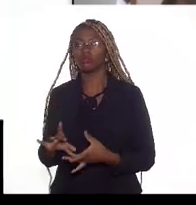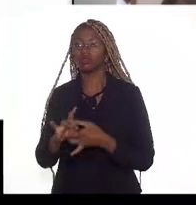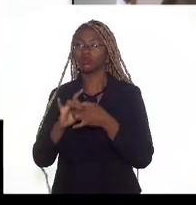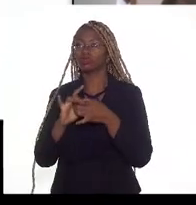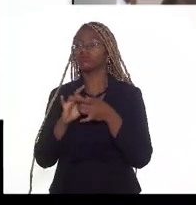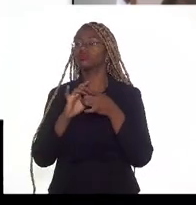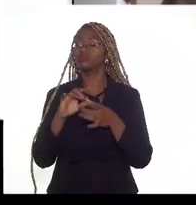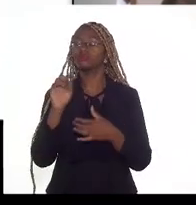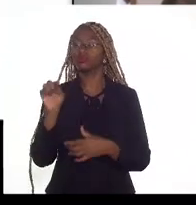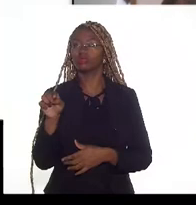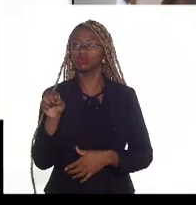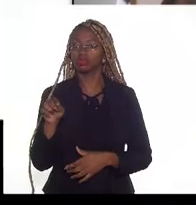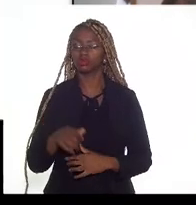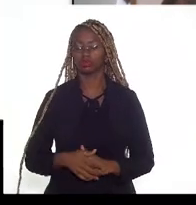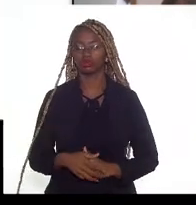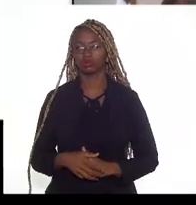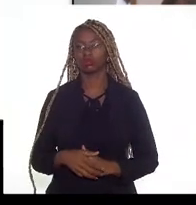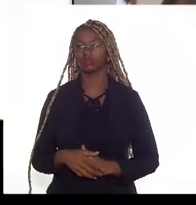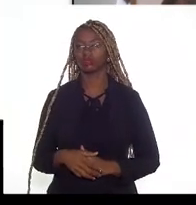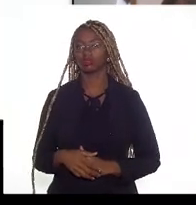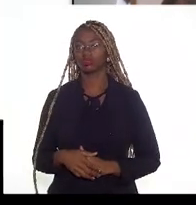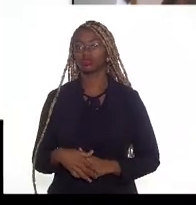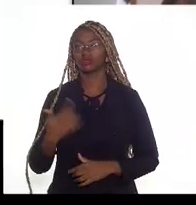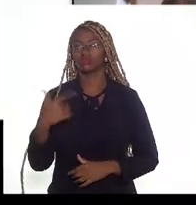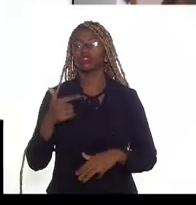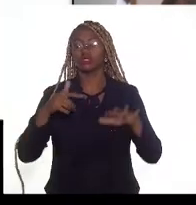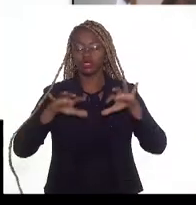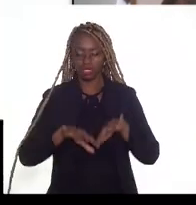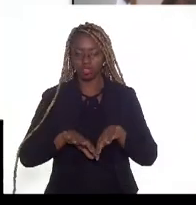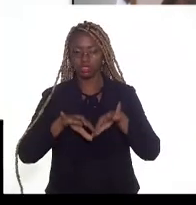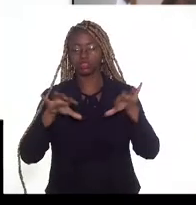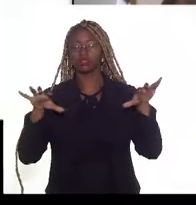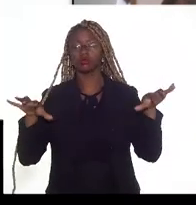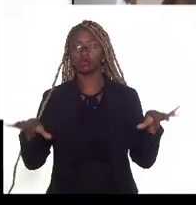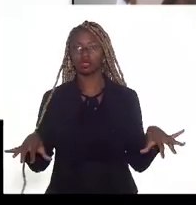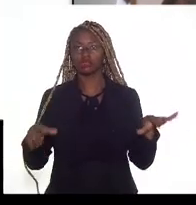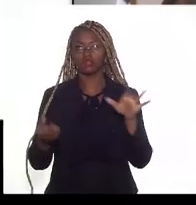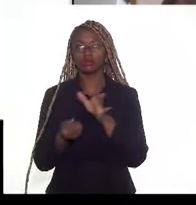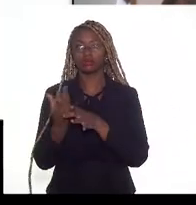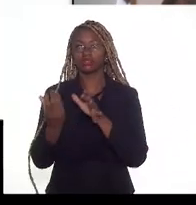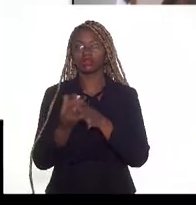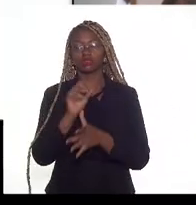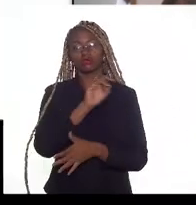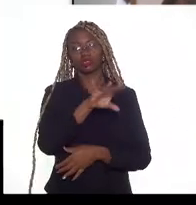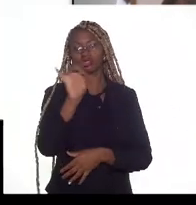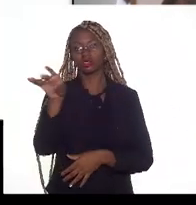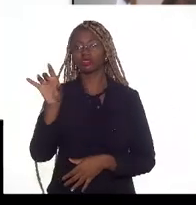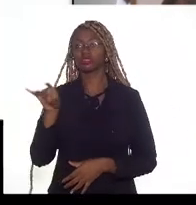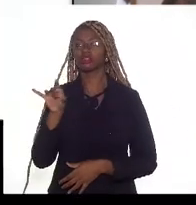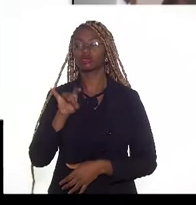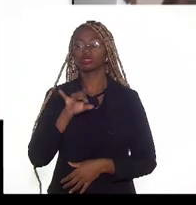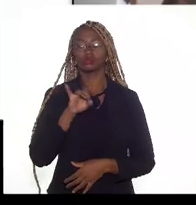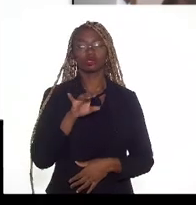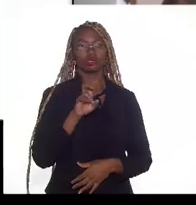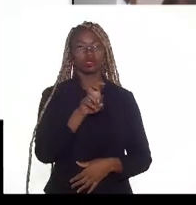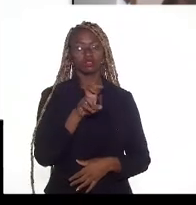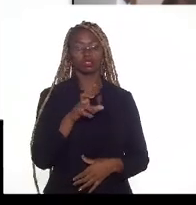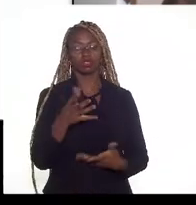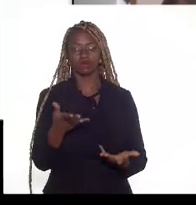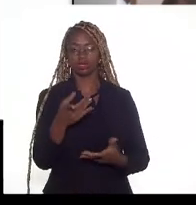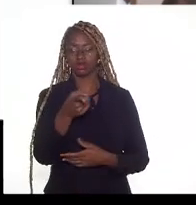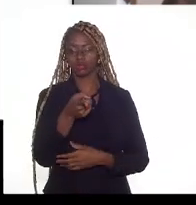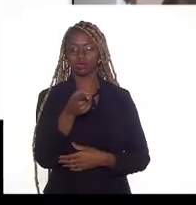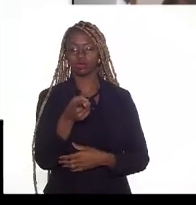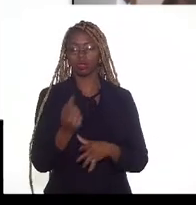e gás, não havendo uma separação entre a produção de cada um desses tipos do hidrocarboneto